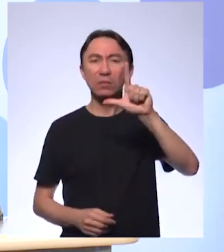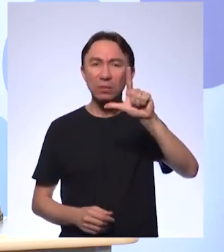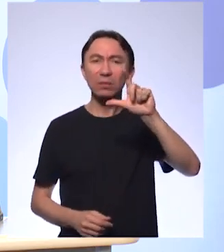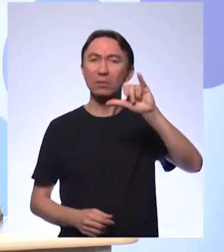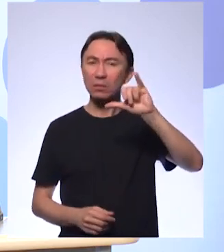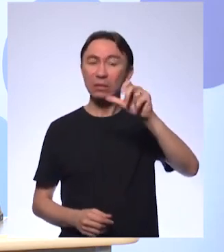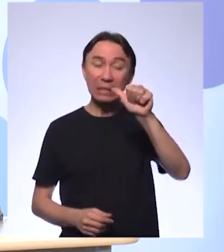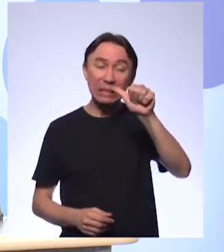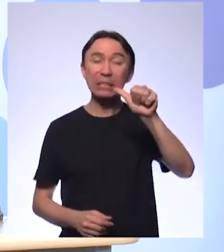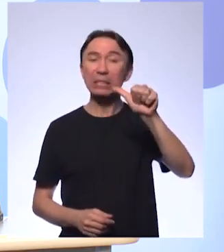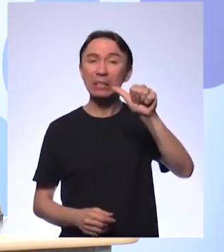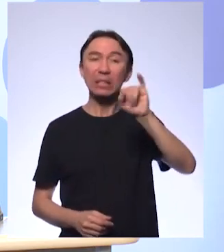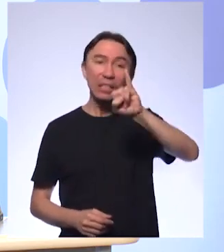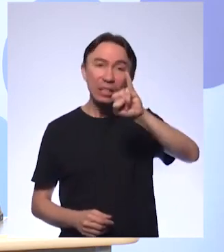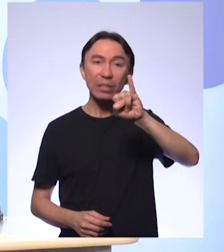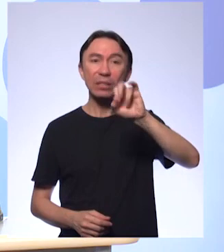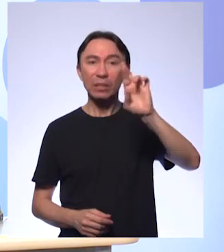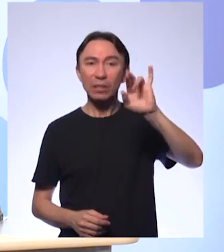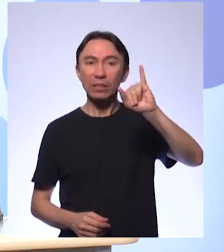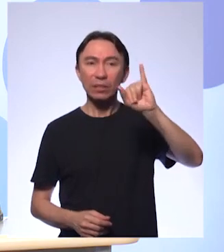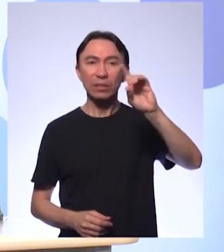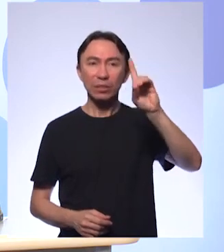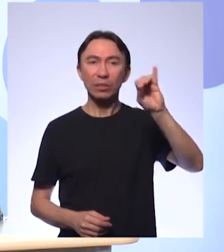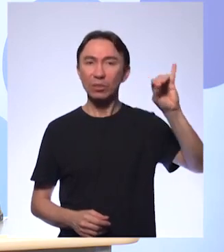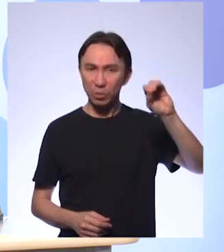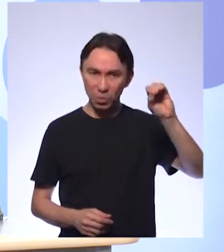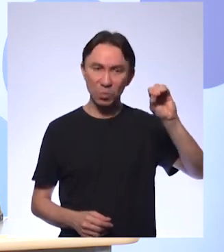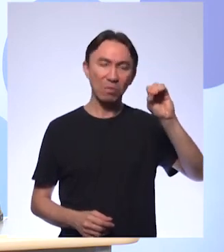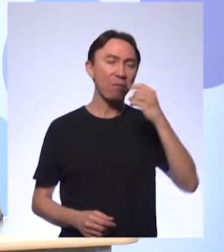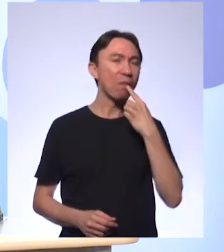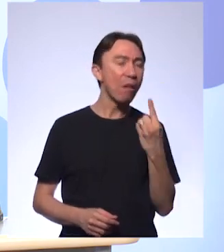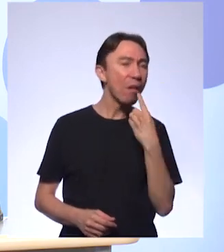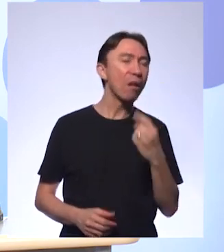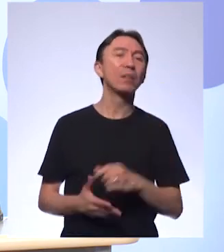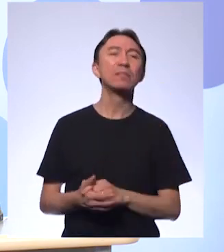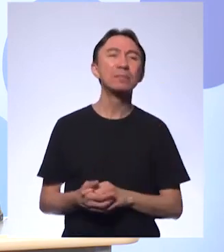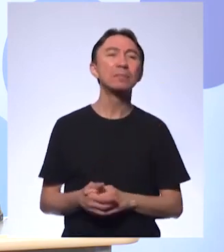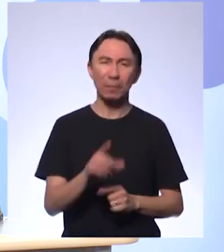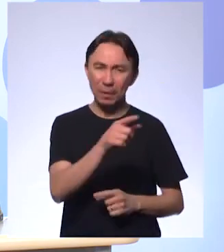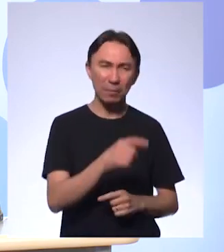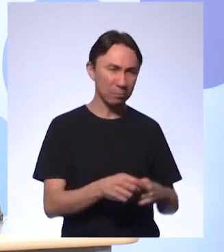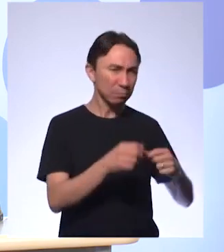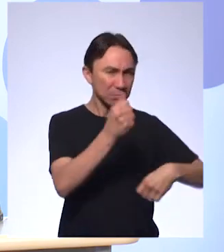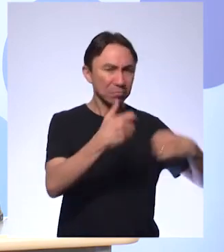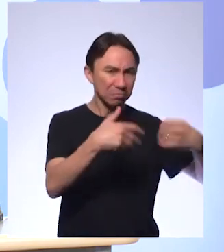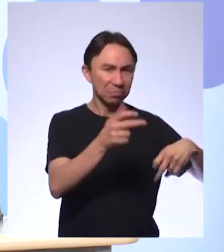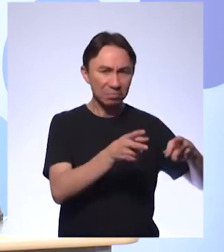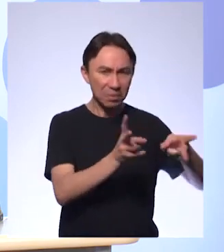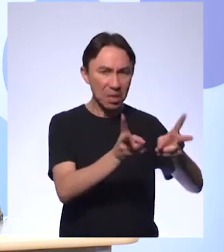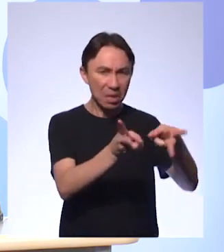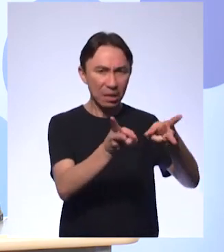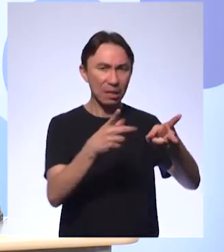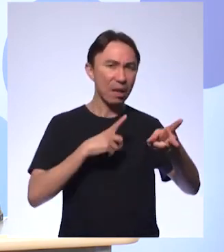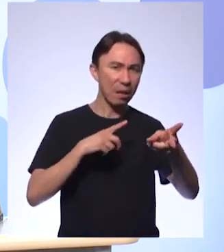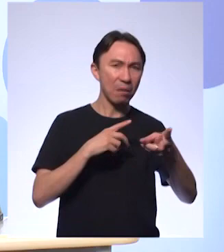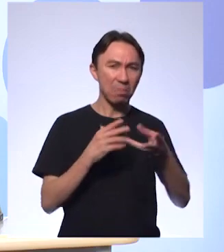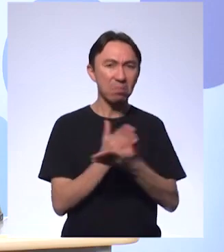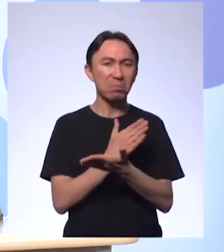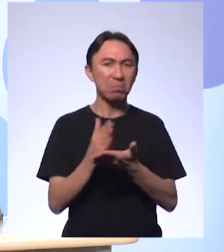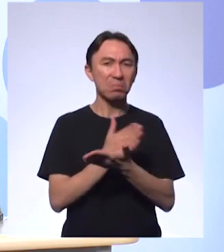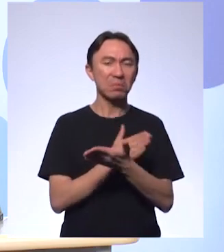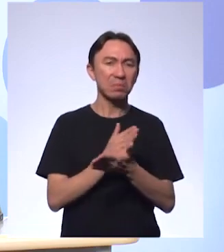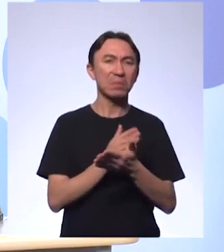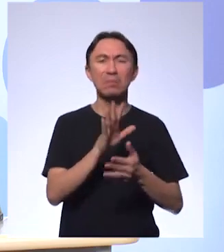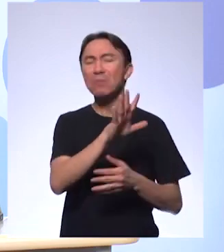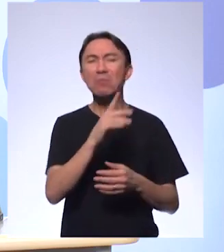para falar sobre o irídio. Então está tranquilo. sempre conto com esse pessoal. Mas você vai seguir na explicação. Tem mais algumas coisinhas aqui. Eu vou aguardar um pouquinho,